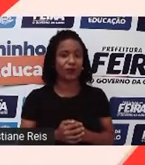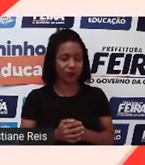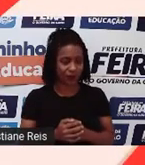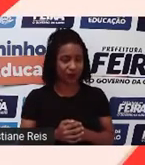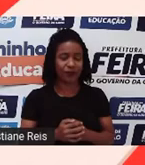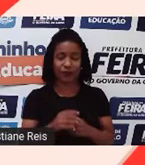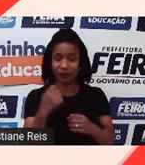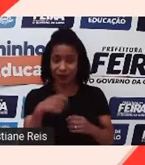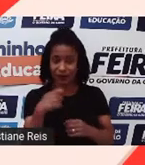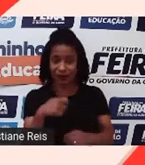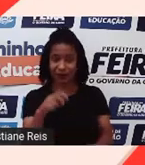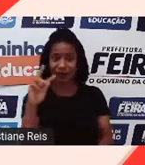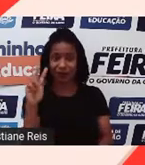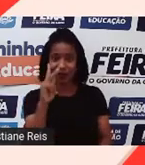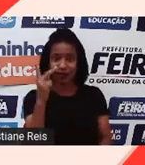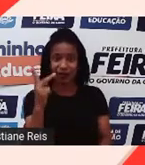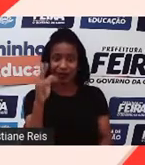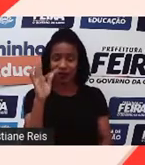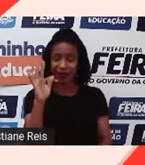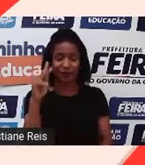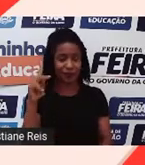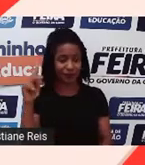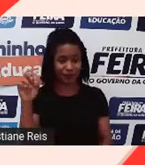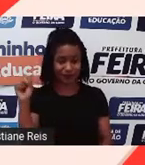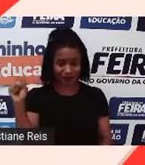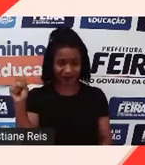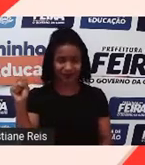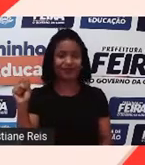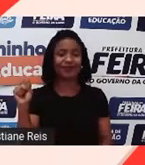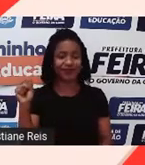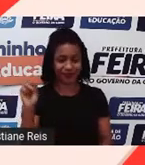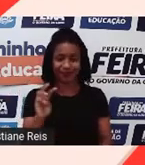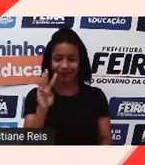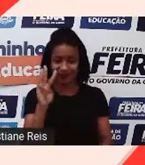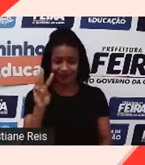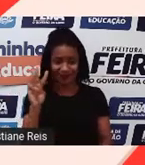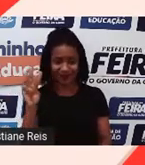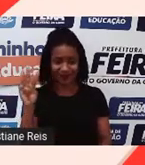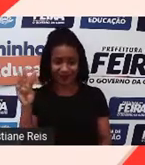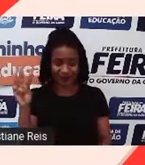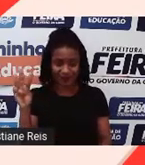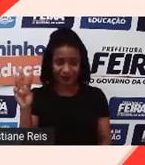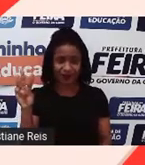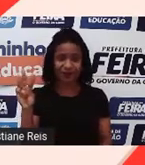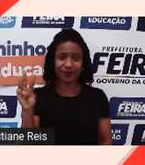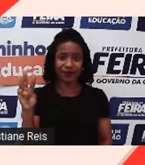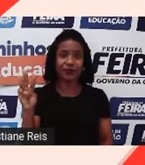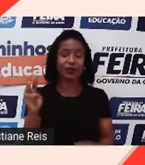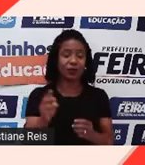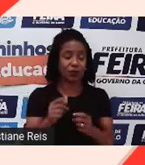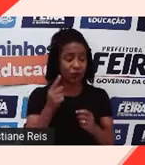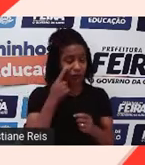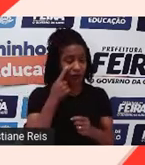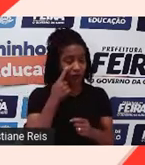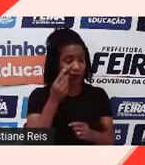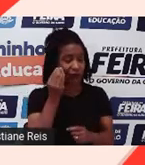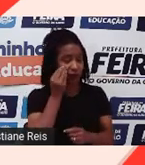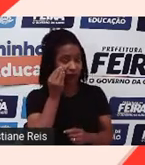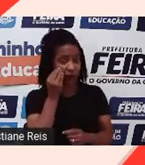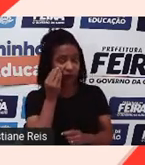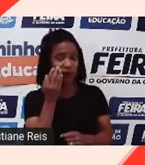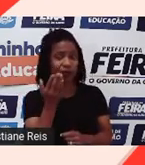com essas iniciais, que é o HTTPS. e o seu navegador, ele vai mostrar um